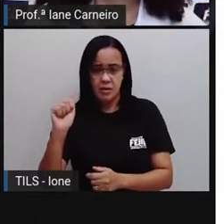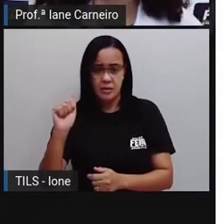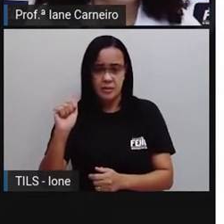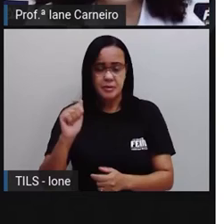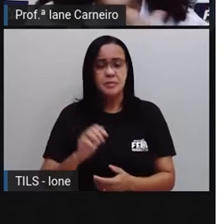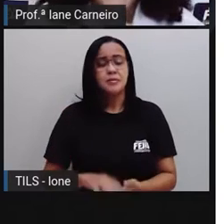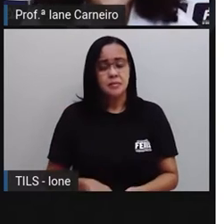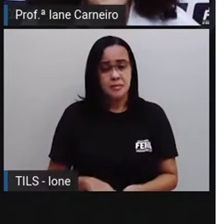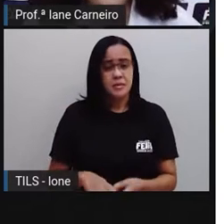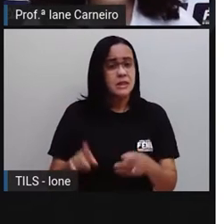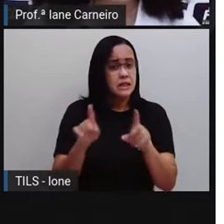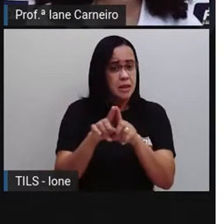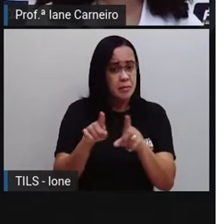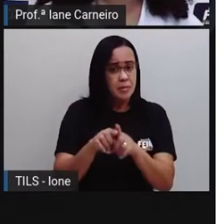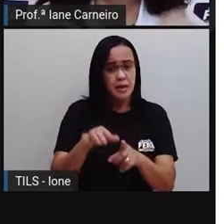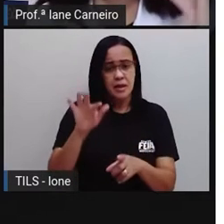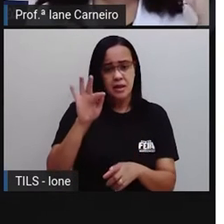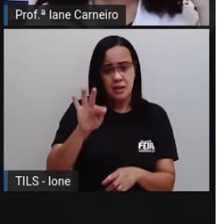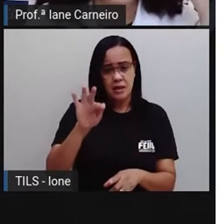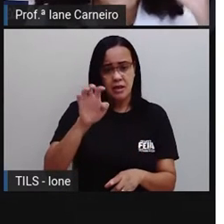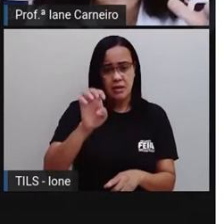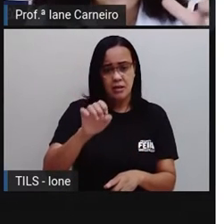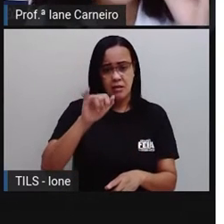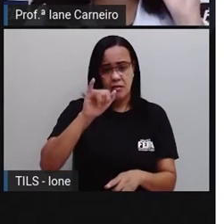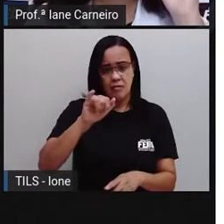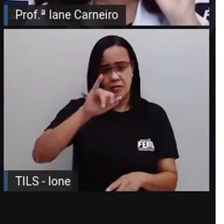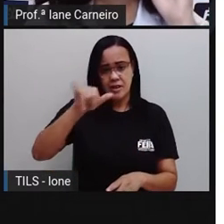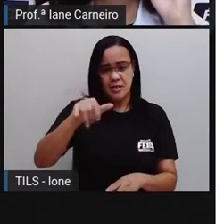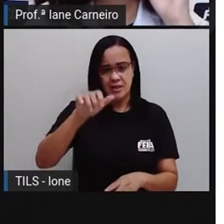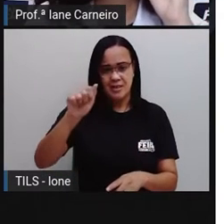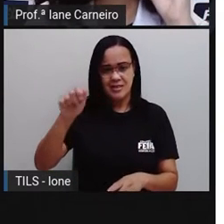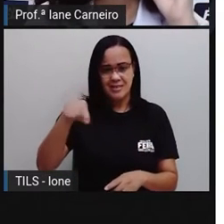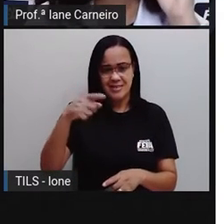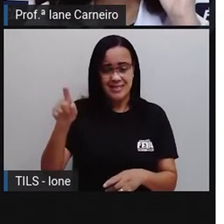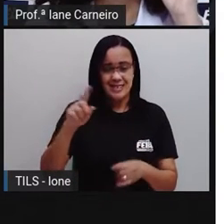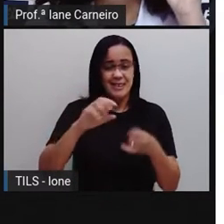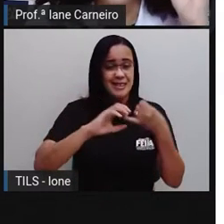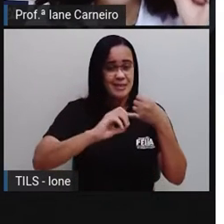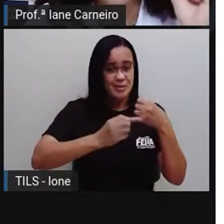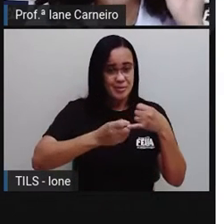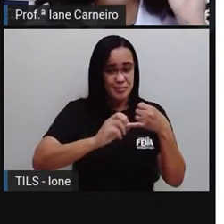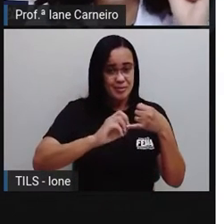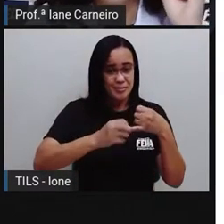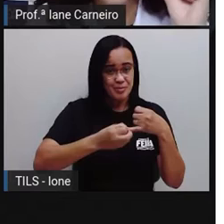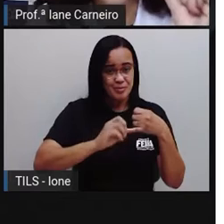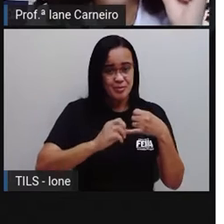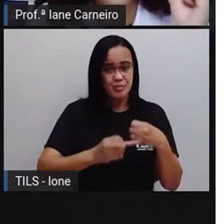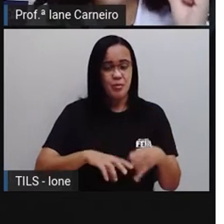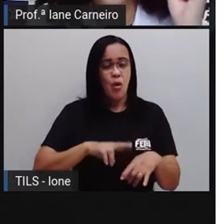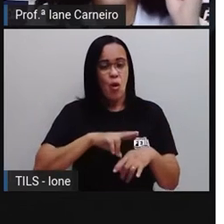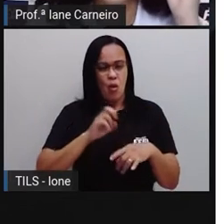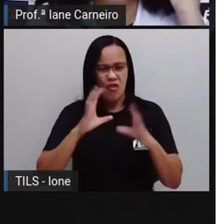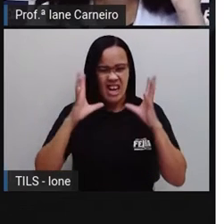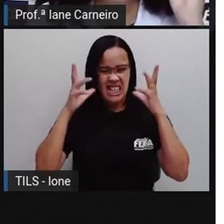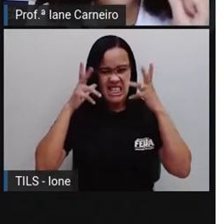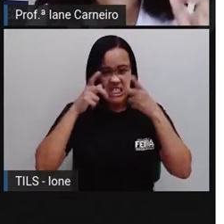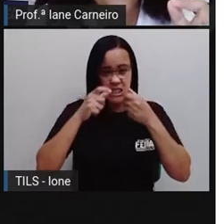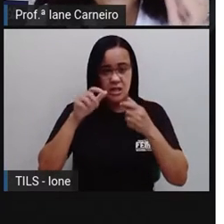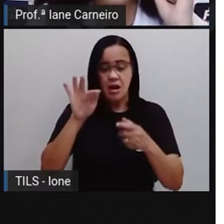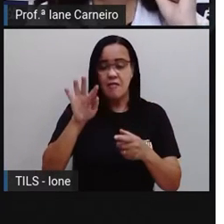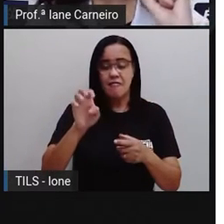feijão, fera, né? Como tem ali, ó, Fé, tá vendo? A gente inicia com Fé, ó, Fê, o som do Fê,